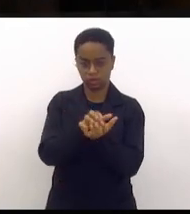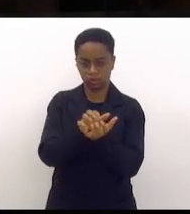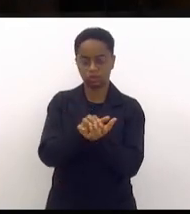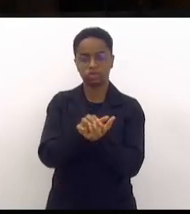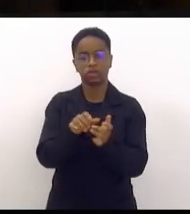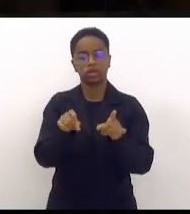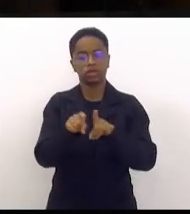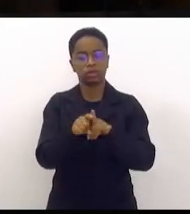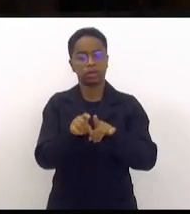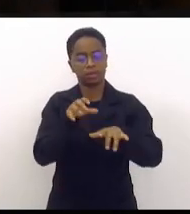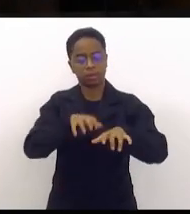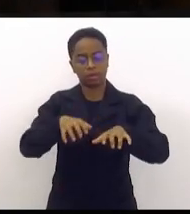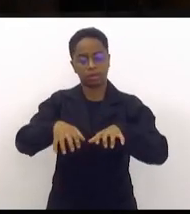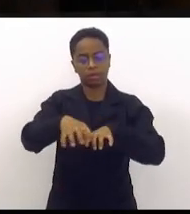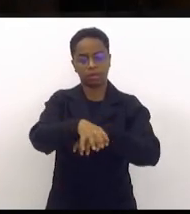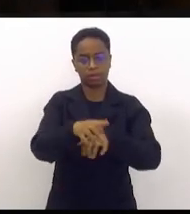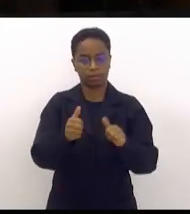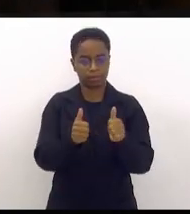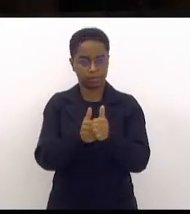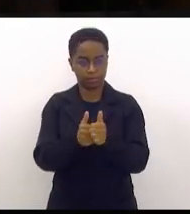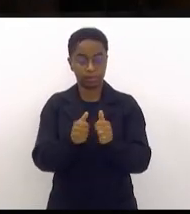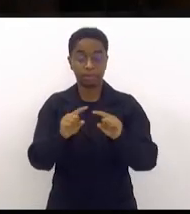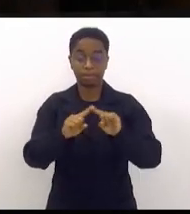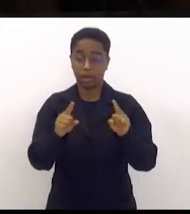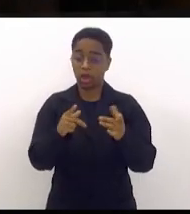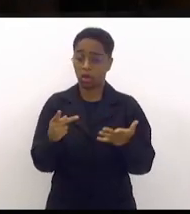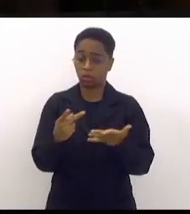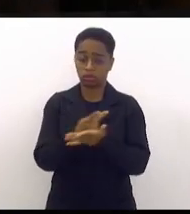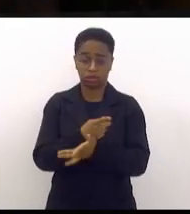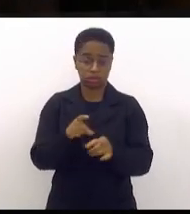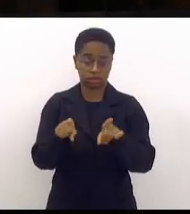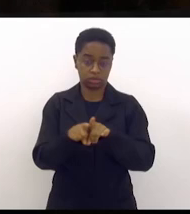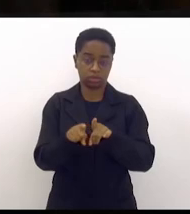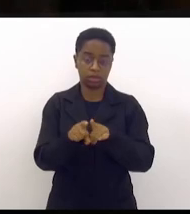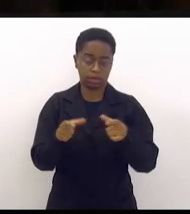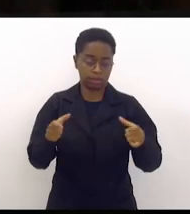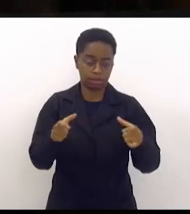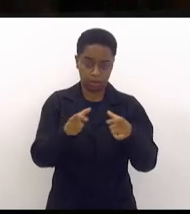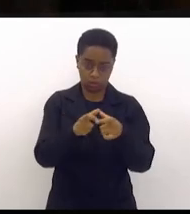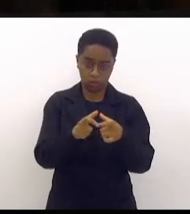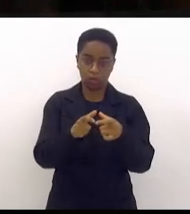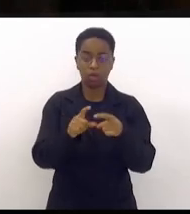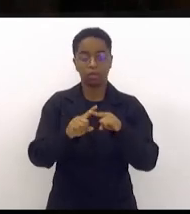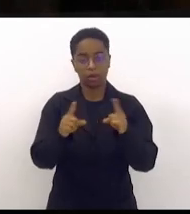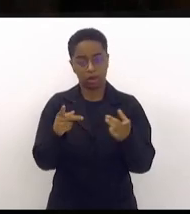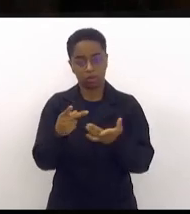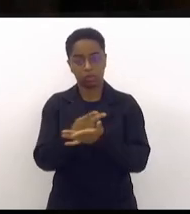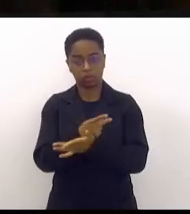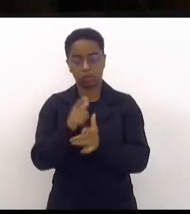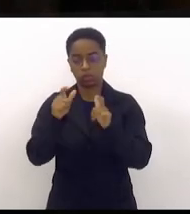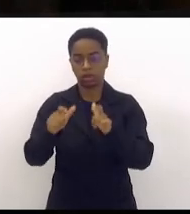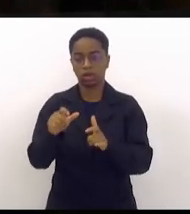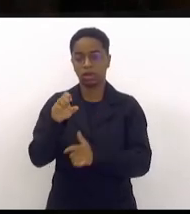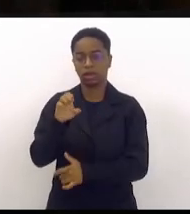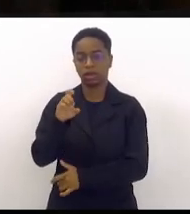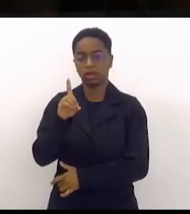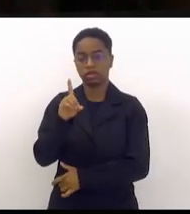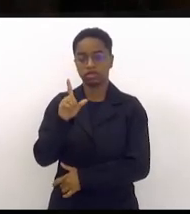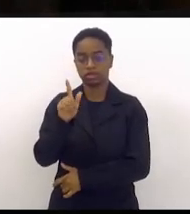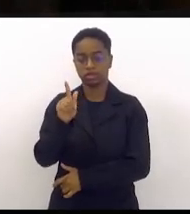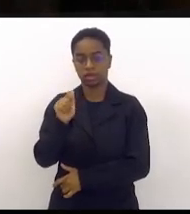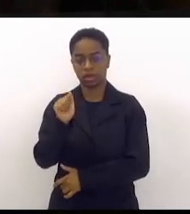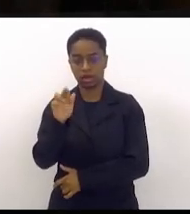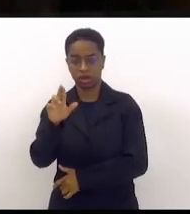em menor escala, acontece, deputado Dionísio Lins, na Edgar Romero, lá em Madureira,